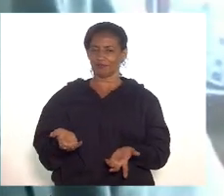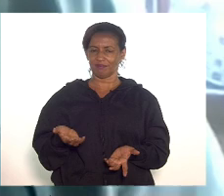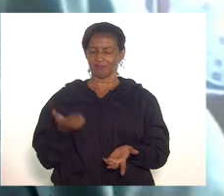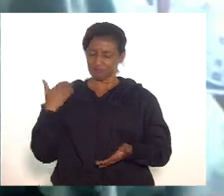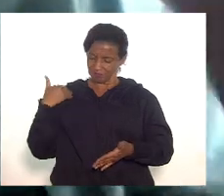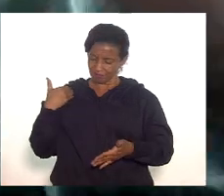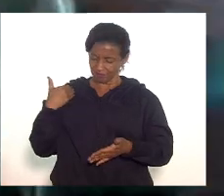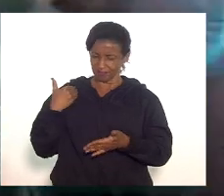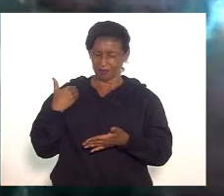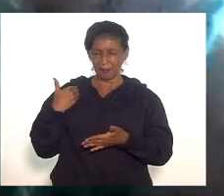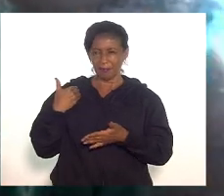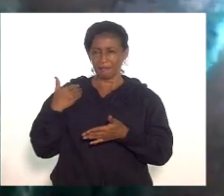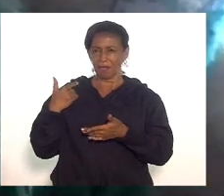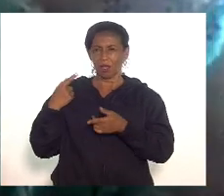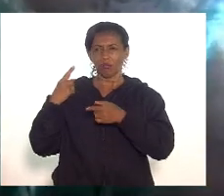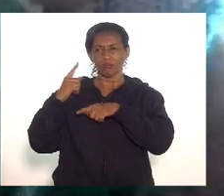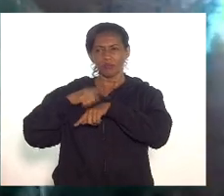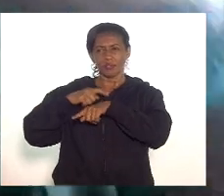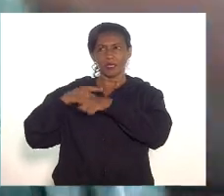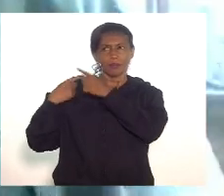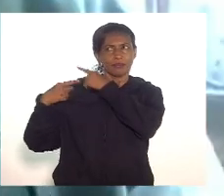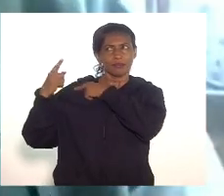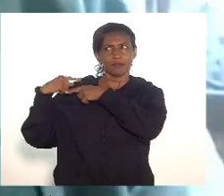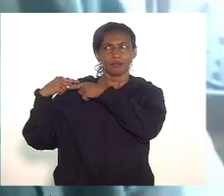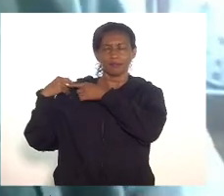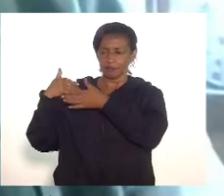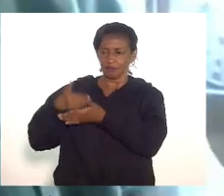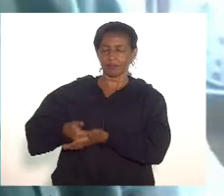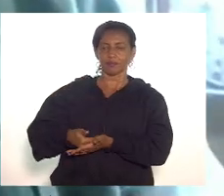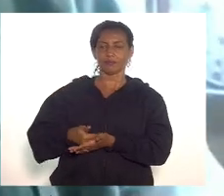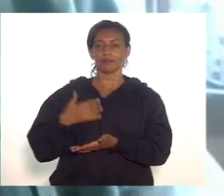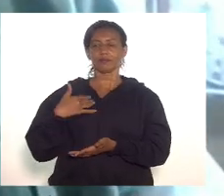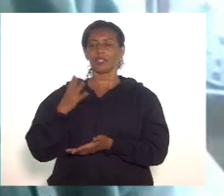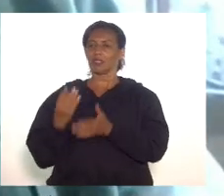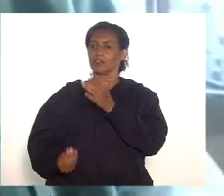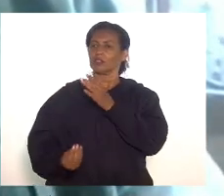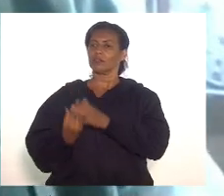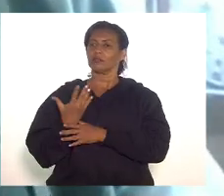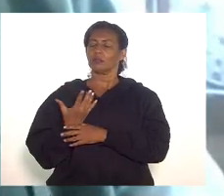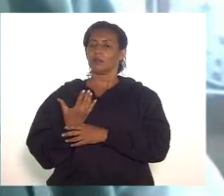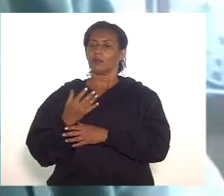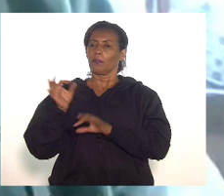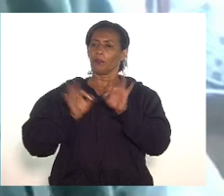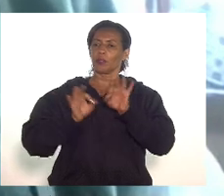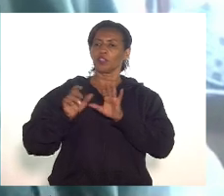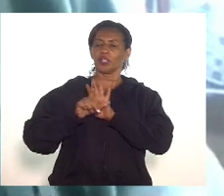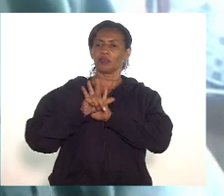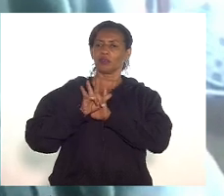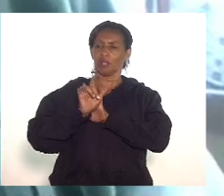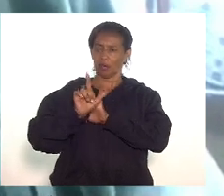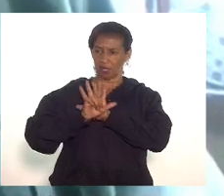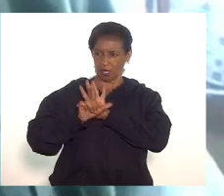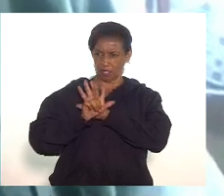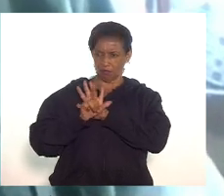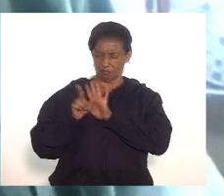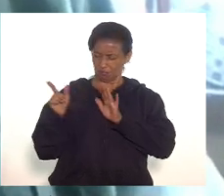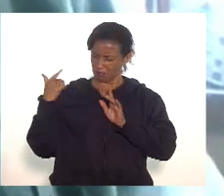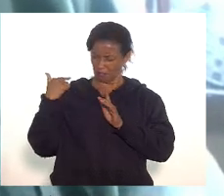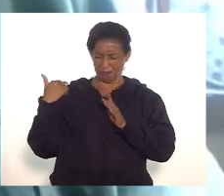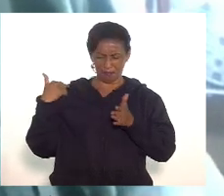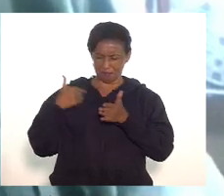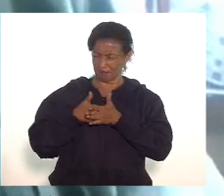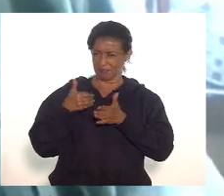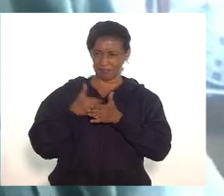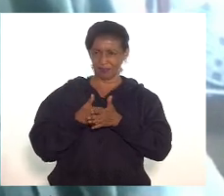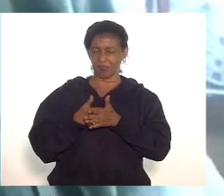Recentemente, nós aprovamos um projeto de lei importante em coautoria com o deputado